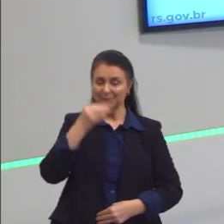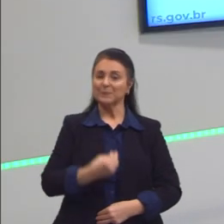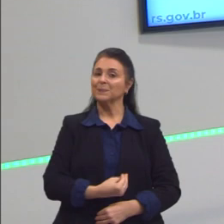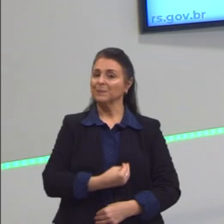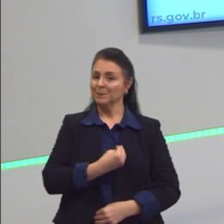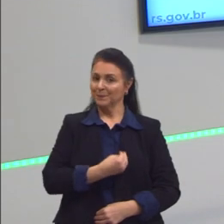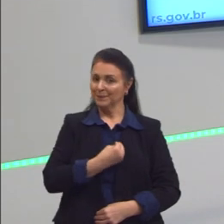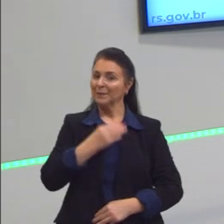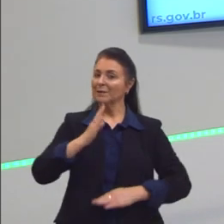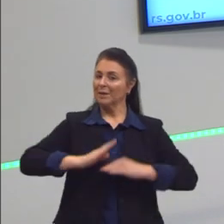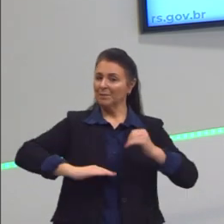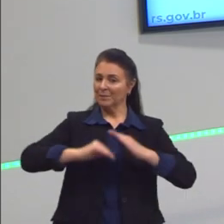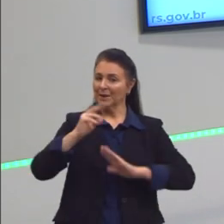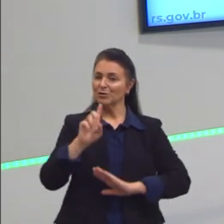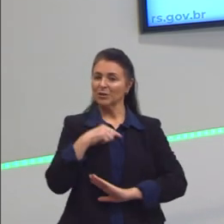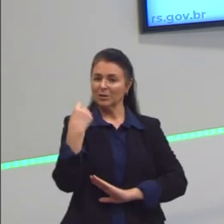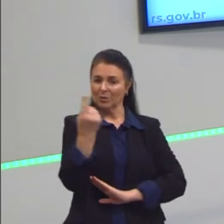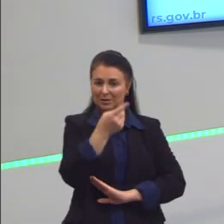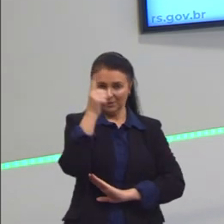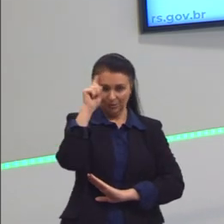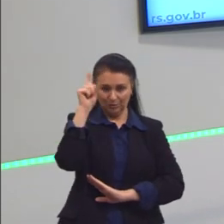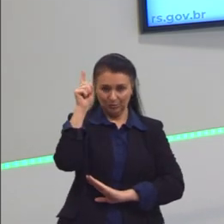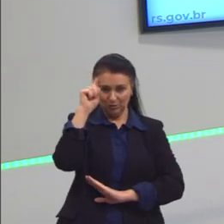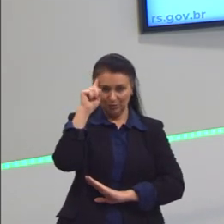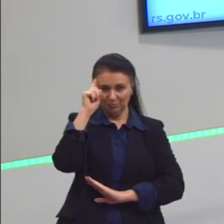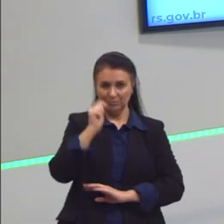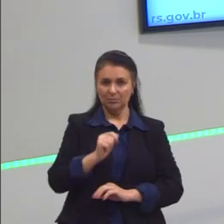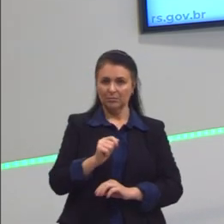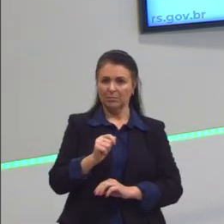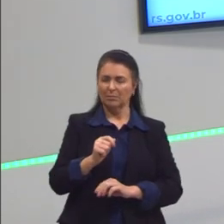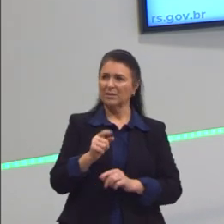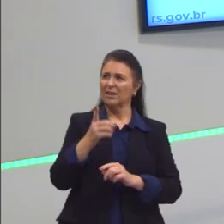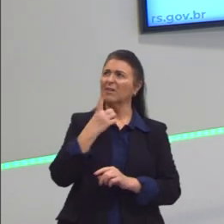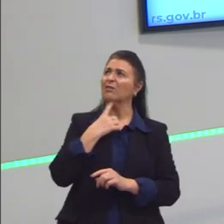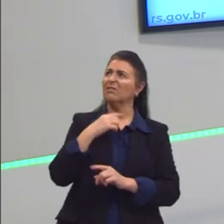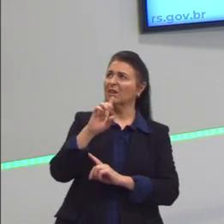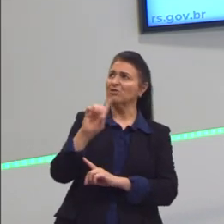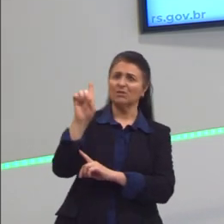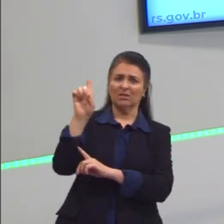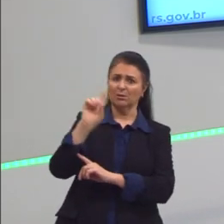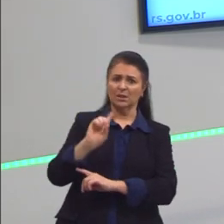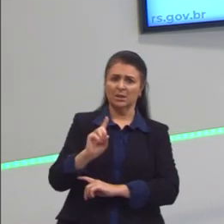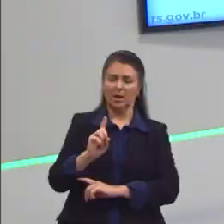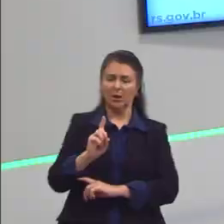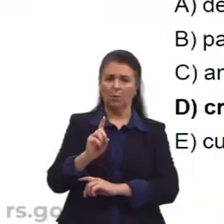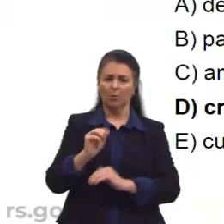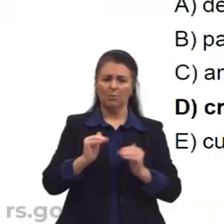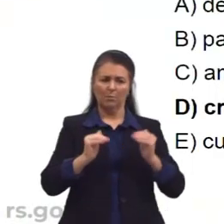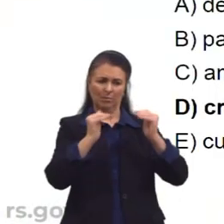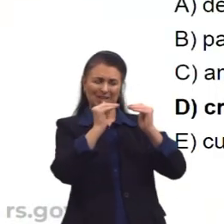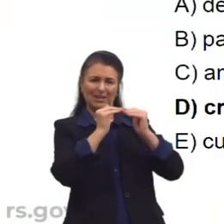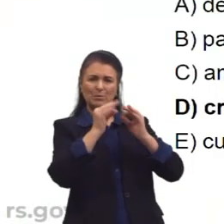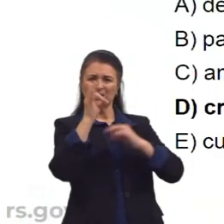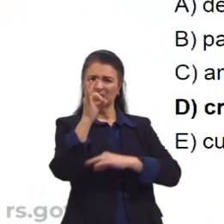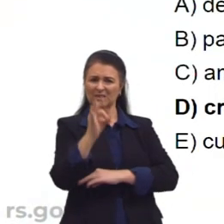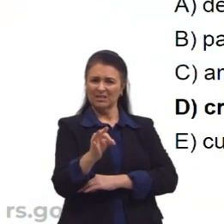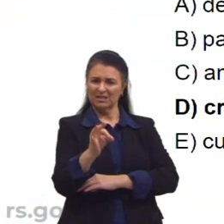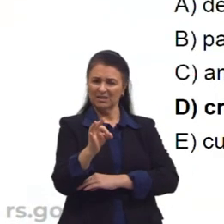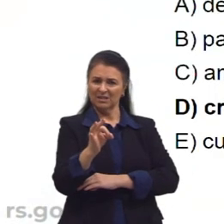da nossa prática. Decorrentes da vontade divina, não, né? Parâmetros idealizados cujo